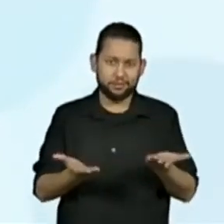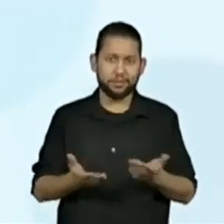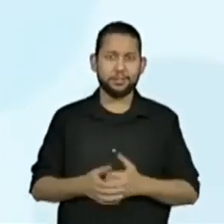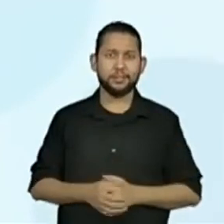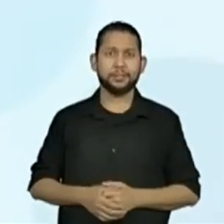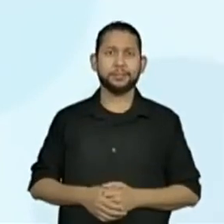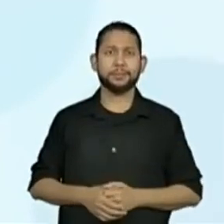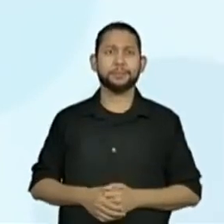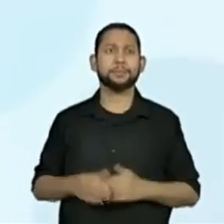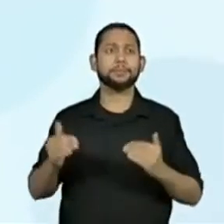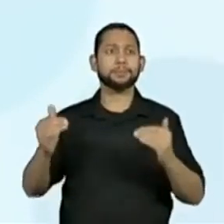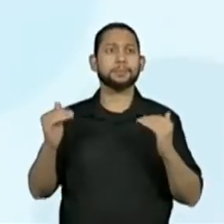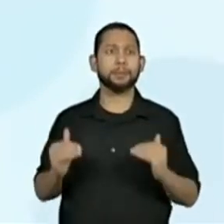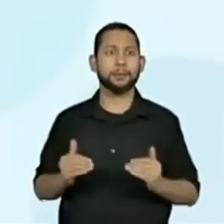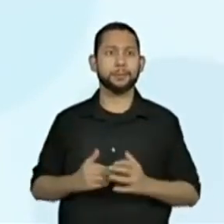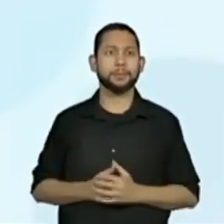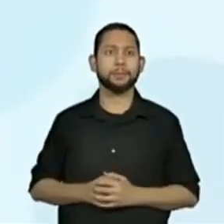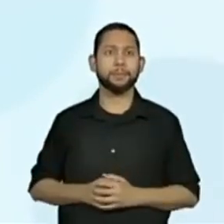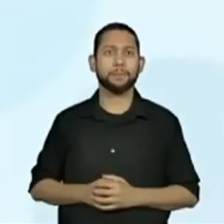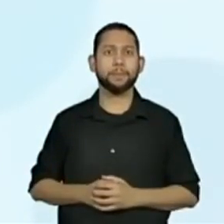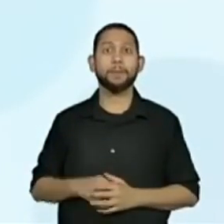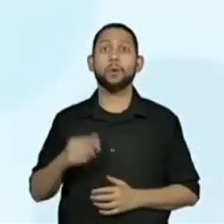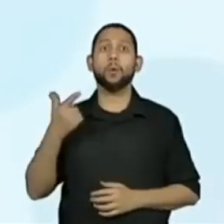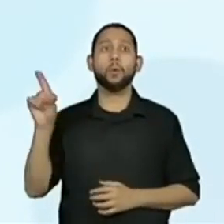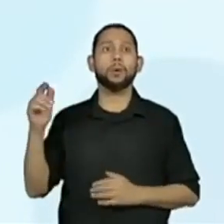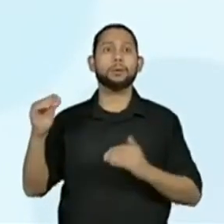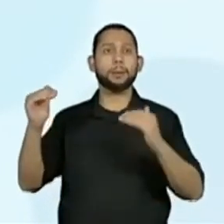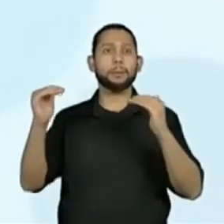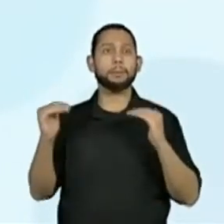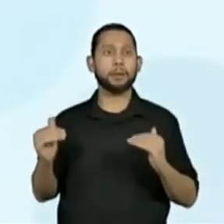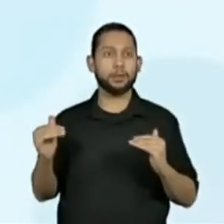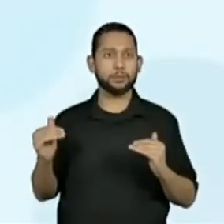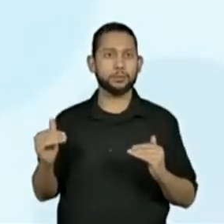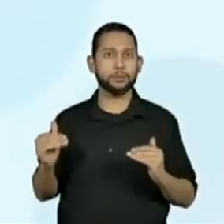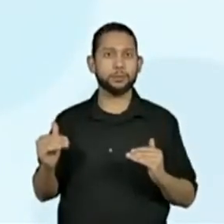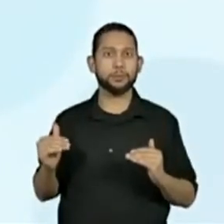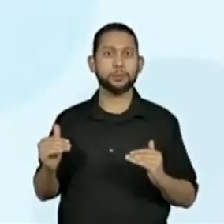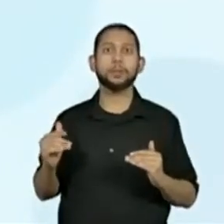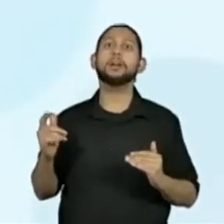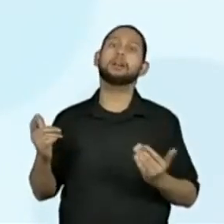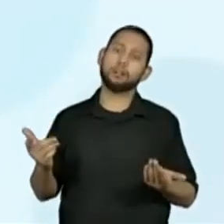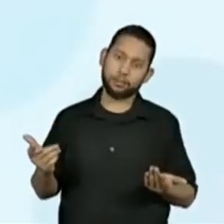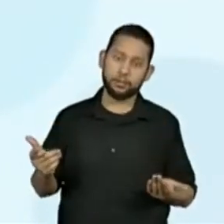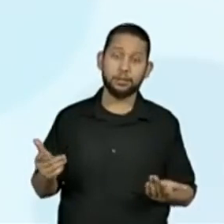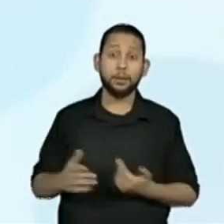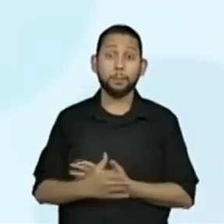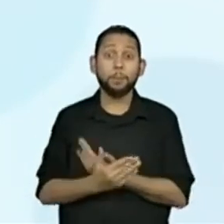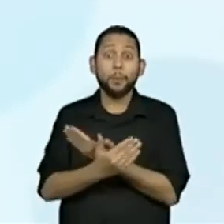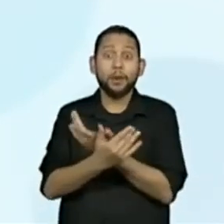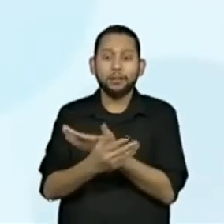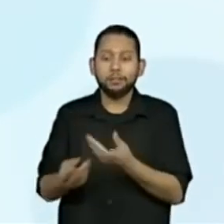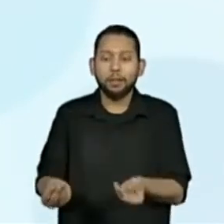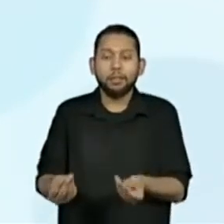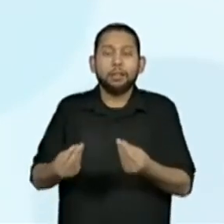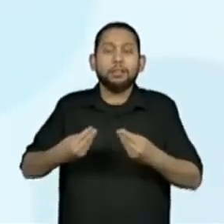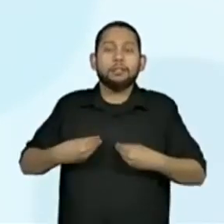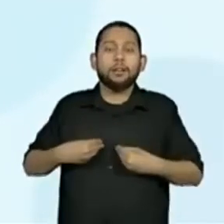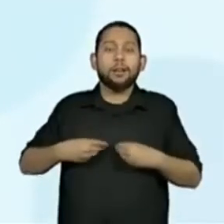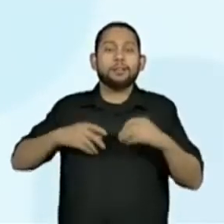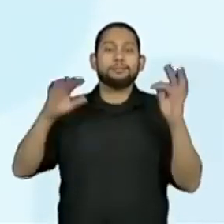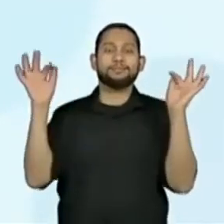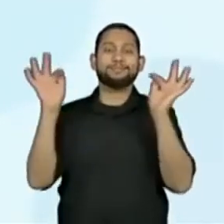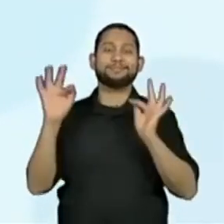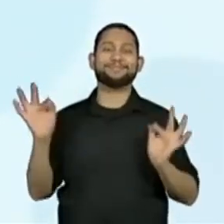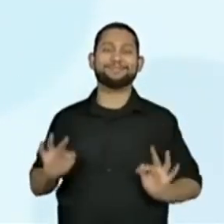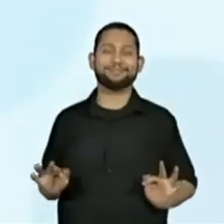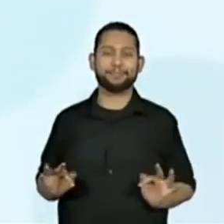Vamos ver o mais. E olha só que outra informação que o texto traz. Que as borboletas também